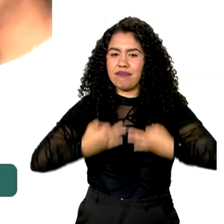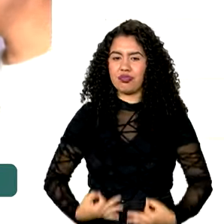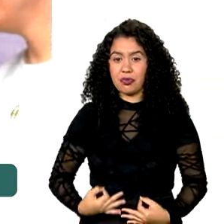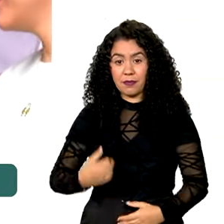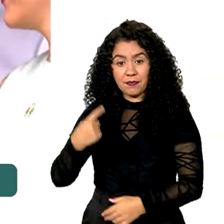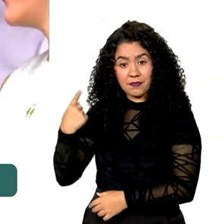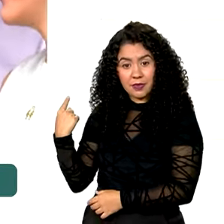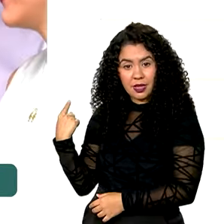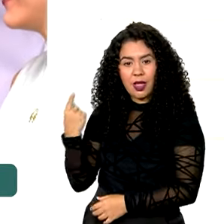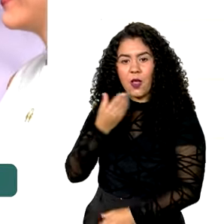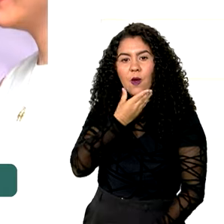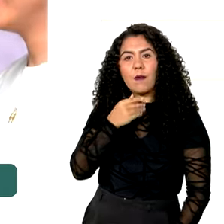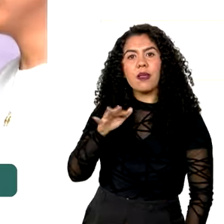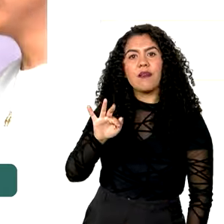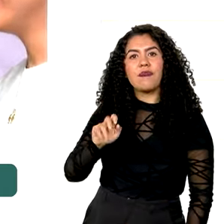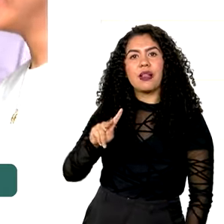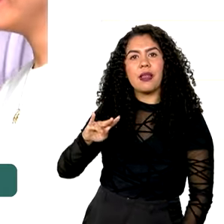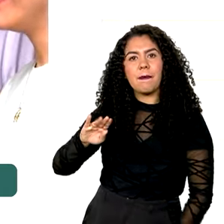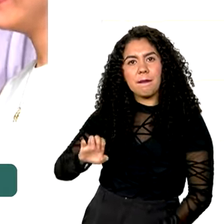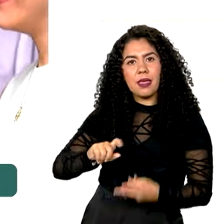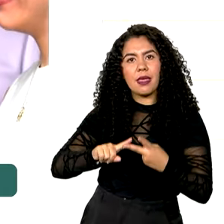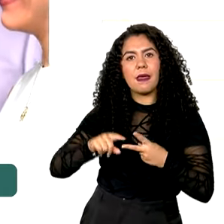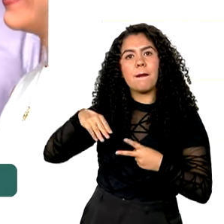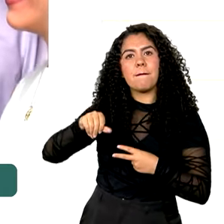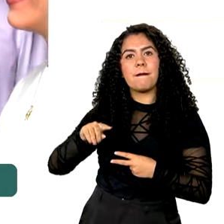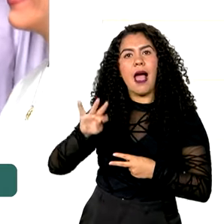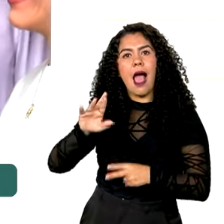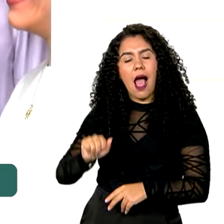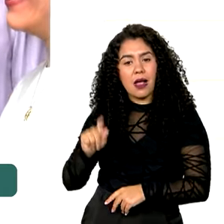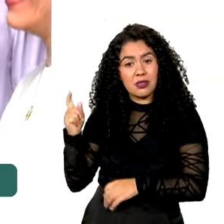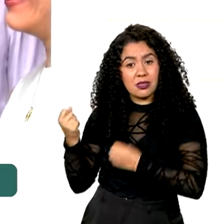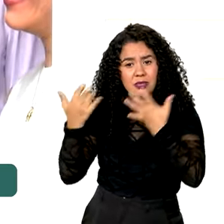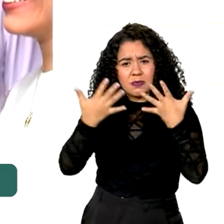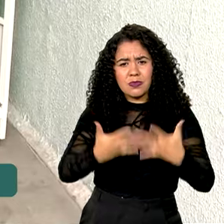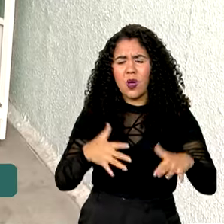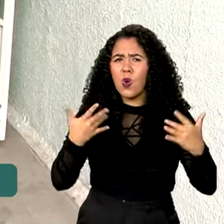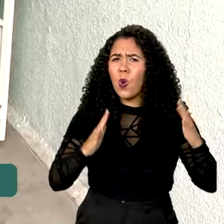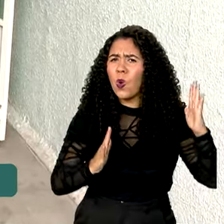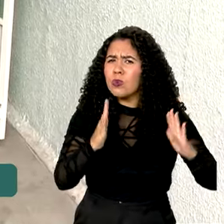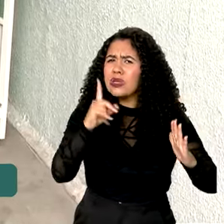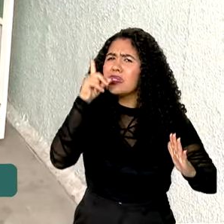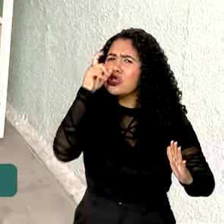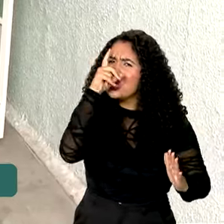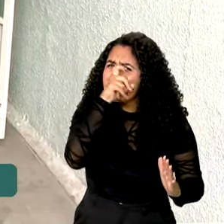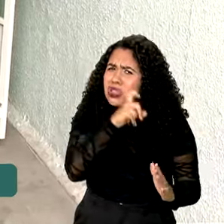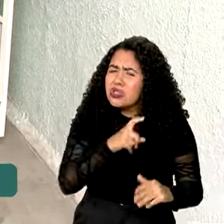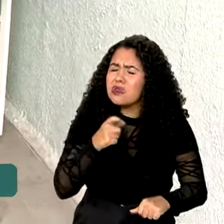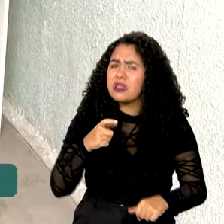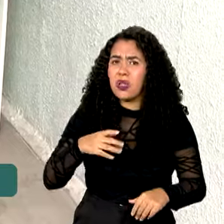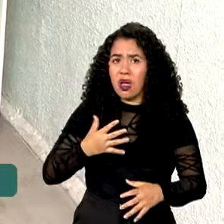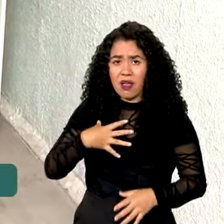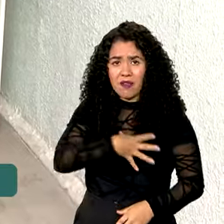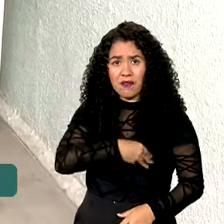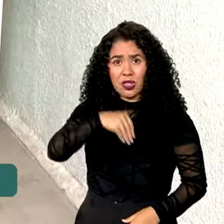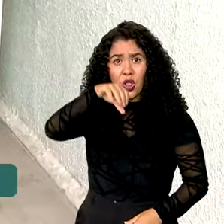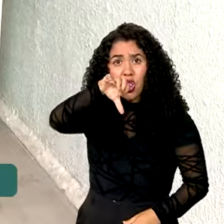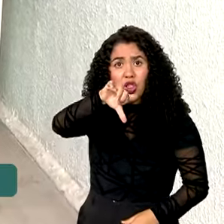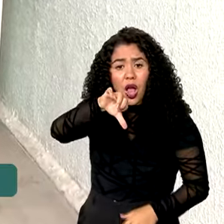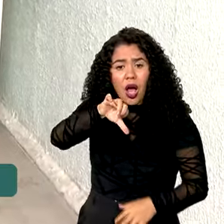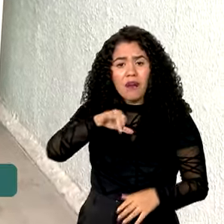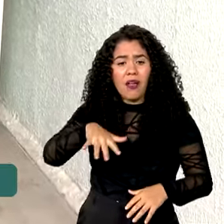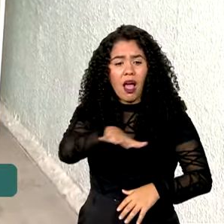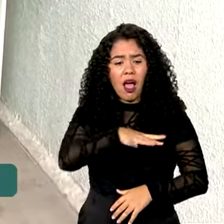famílias é a do Felipe e da Marta. Eles contam que foram tempos difíceis vivendo com os nove filhos numa área de risco.